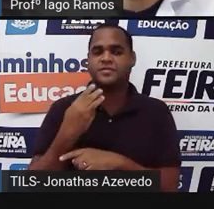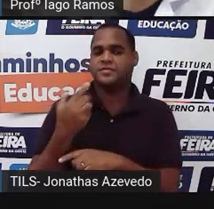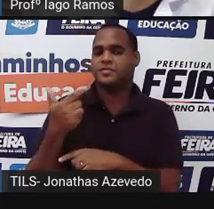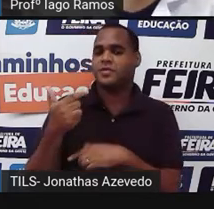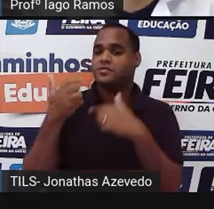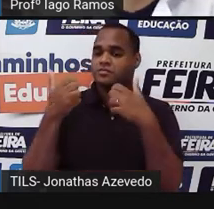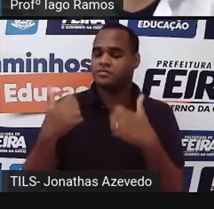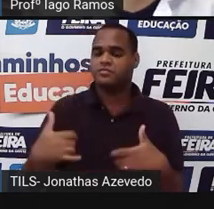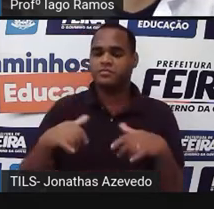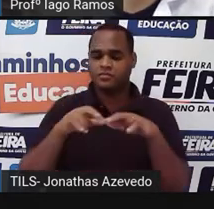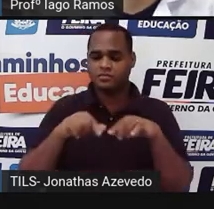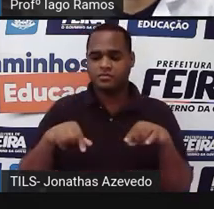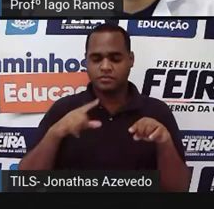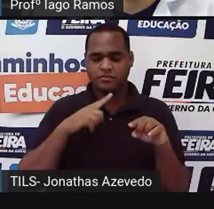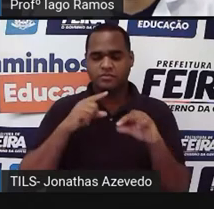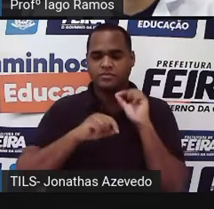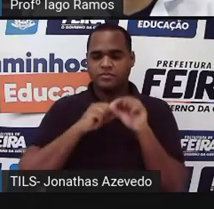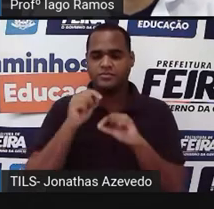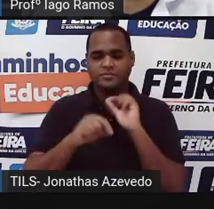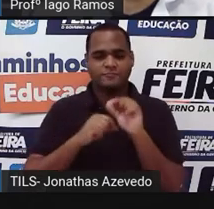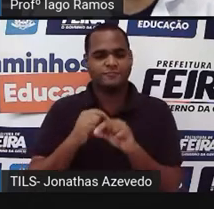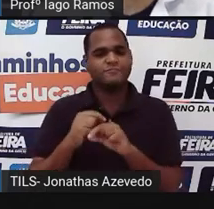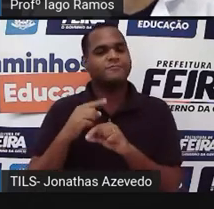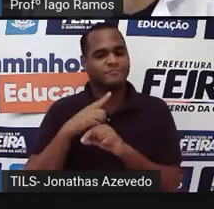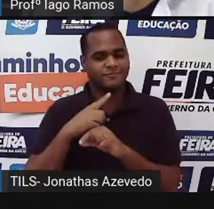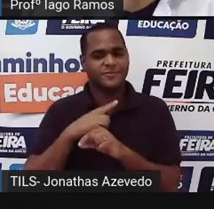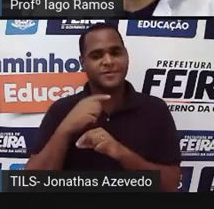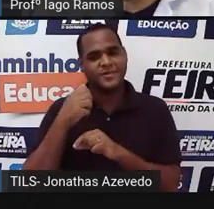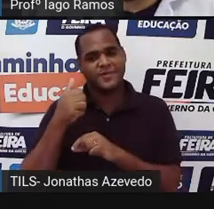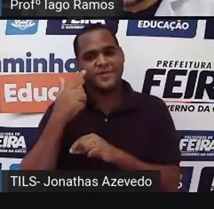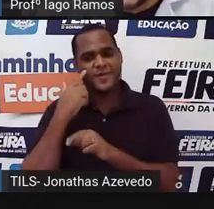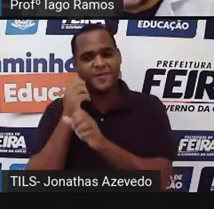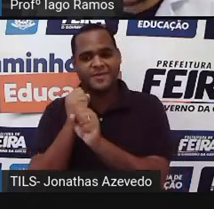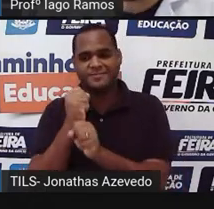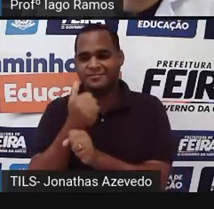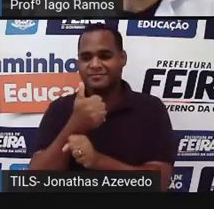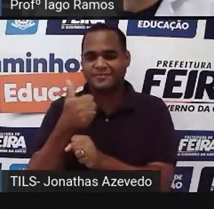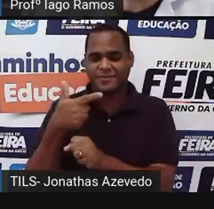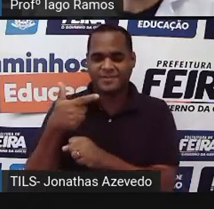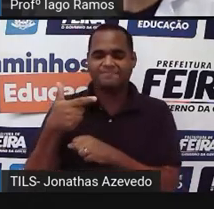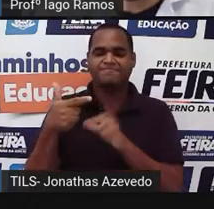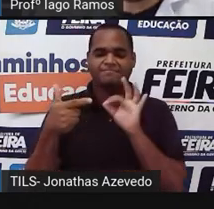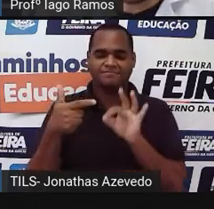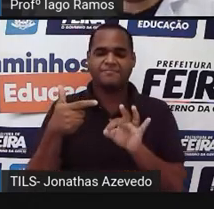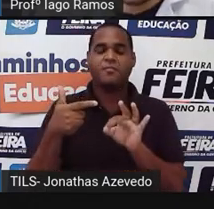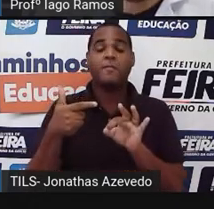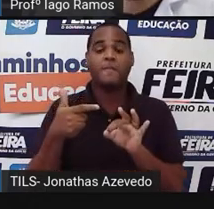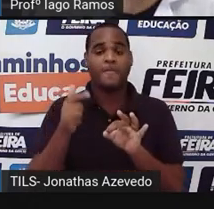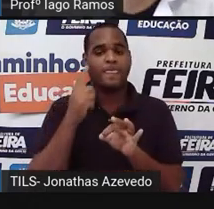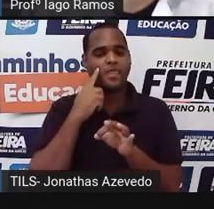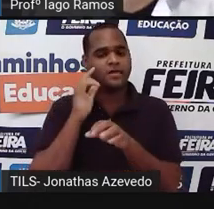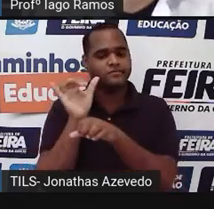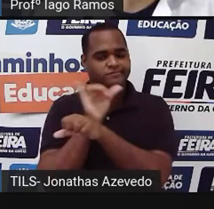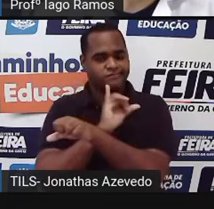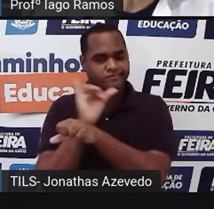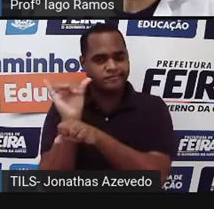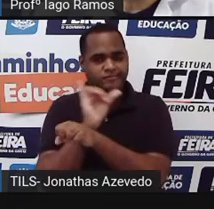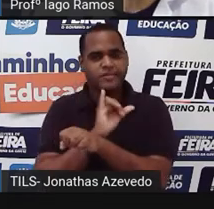junta o oitenta com trinta e dois e dá cento e doze tá? só tem um detalhe essa estratégia aqui